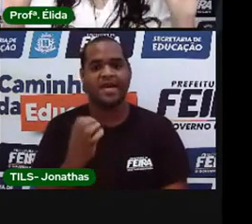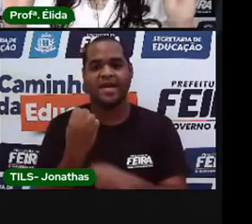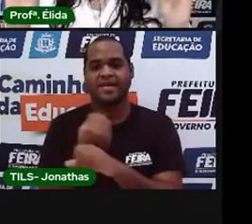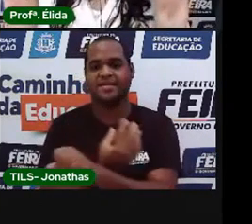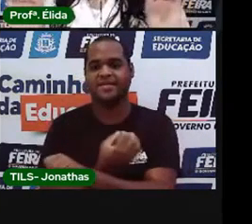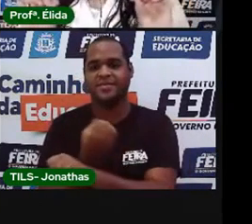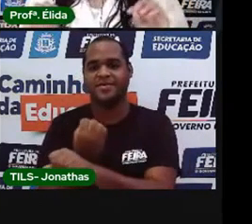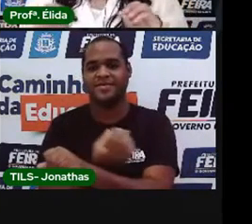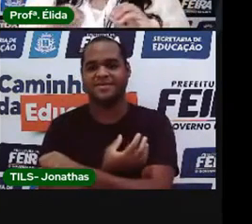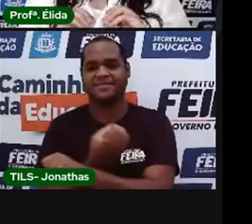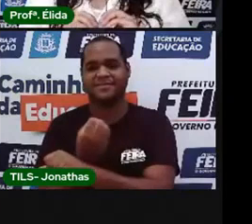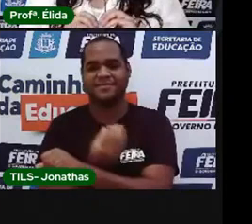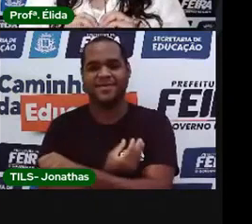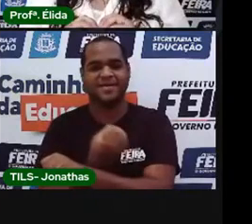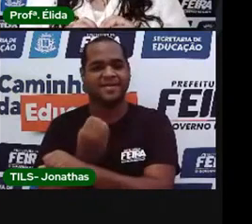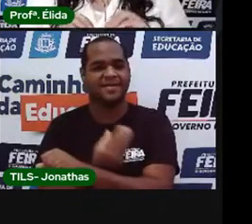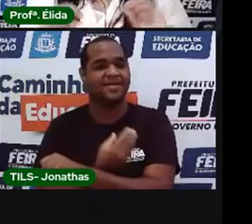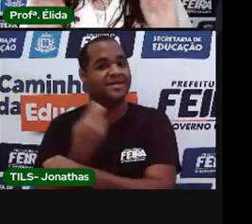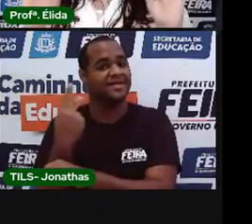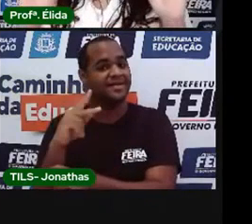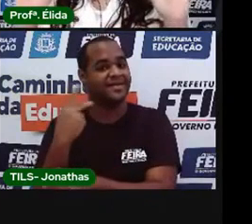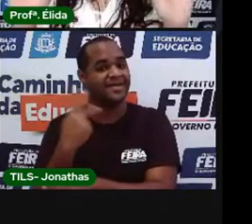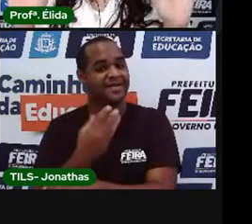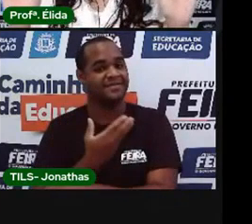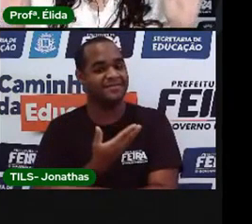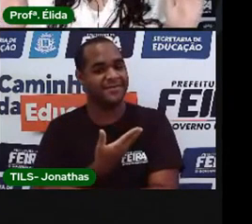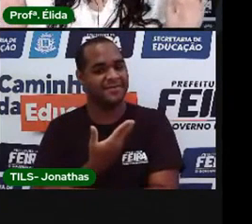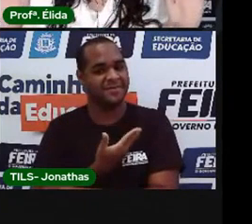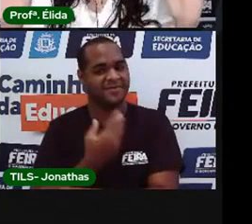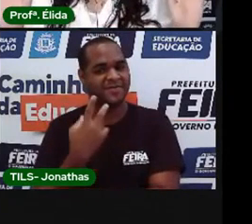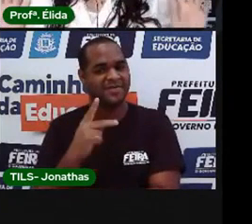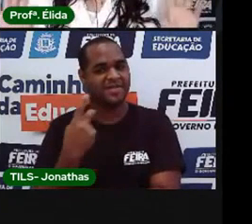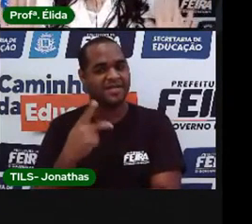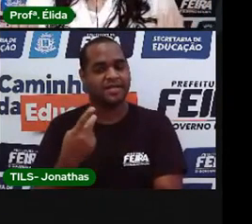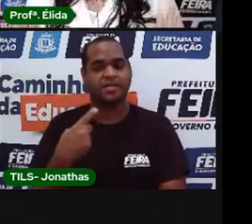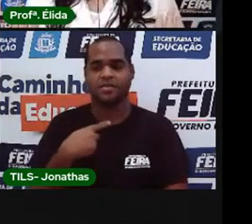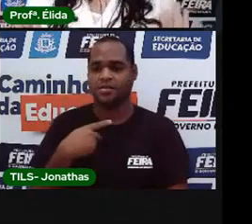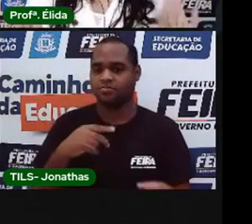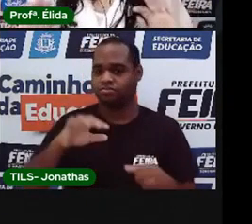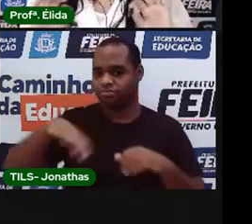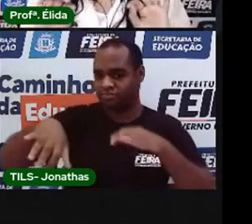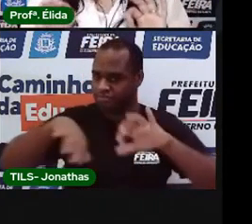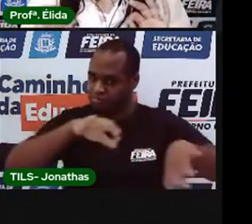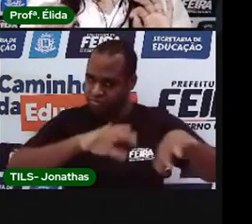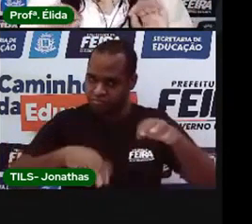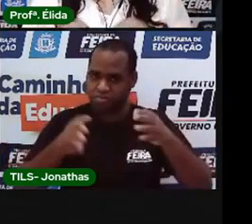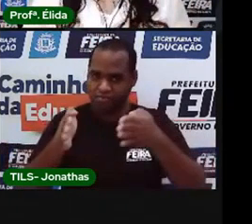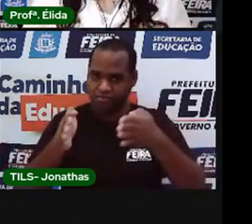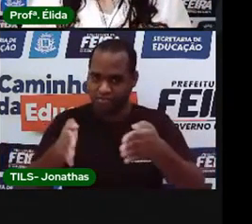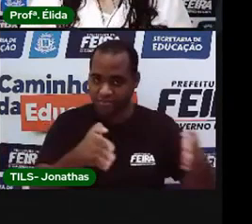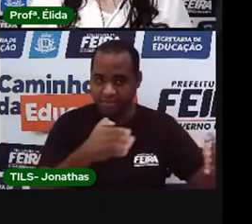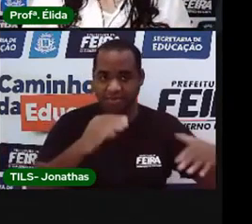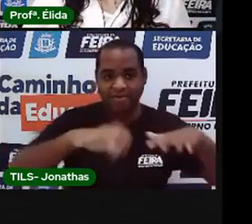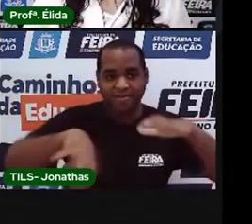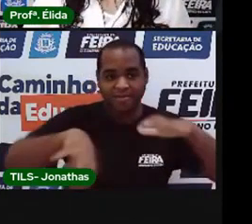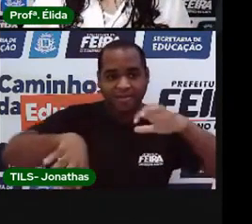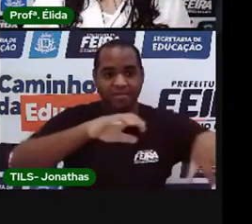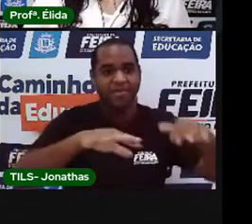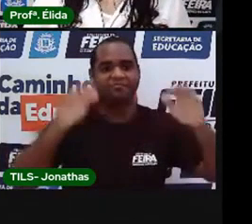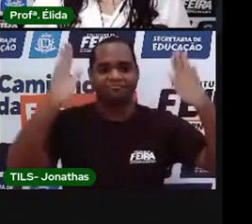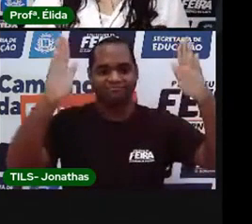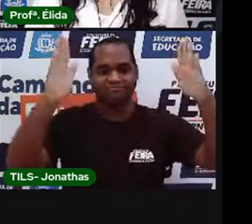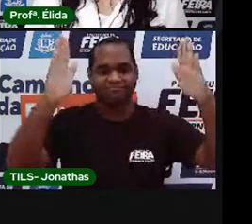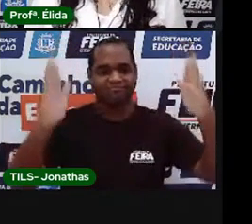emoções do seu amigo monstrinho separadas e distribuídas ao redor do caça